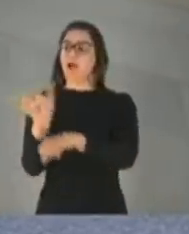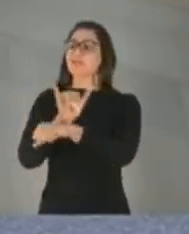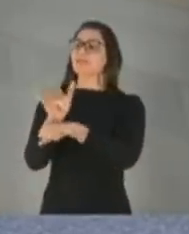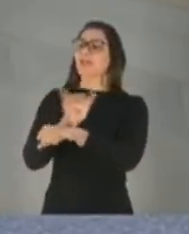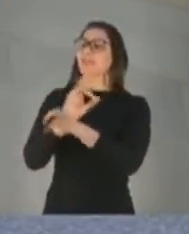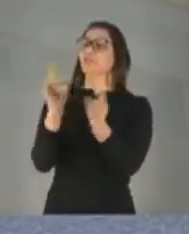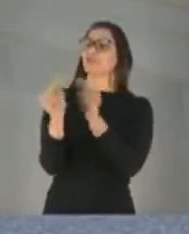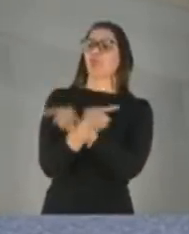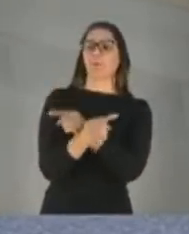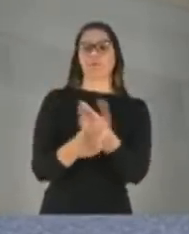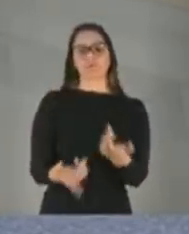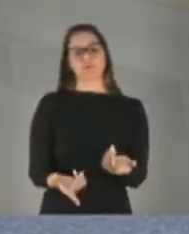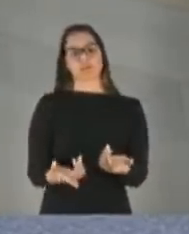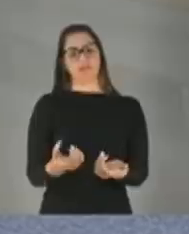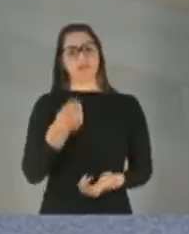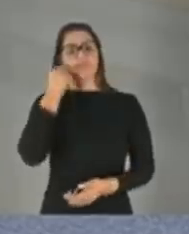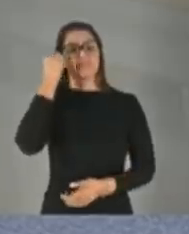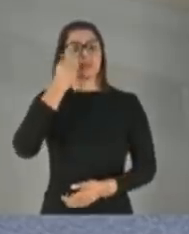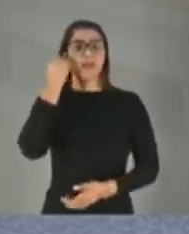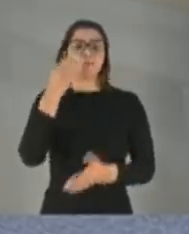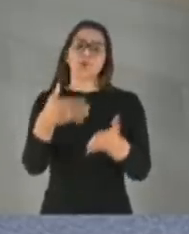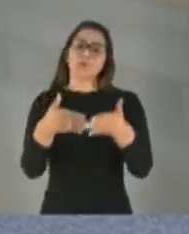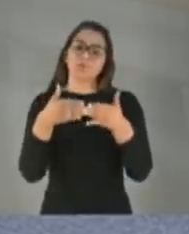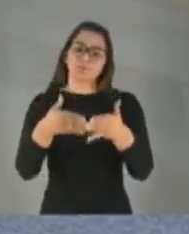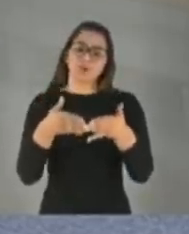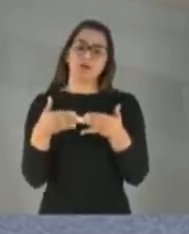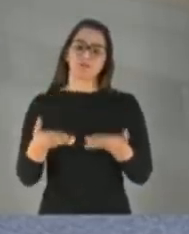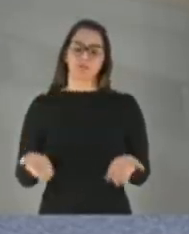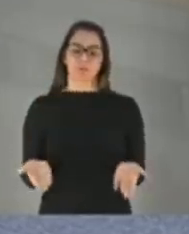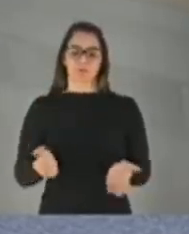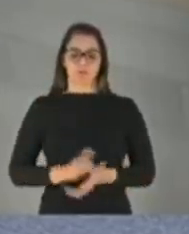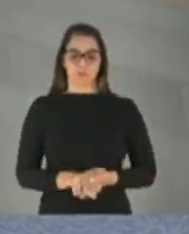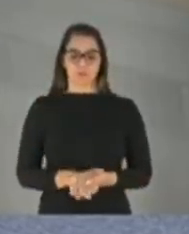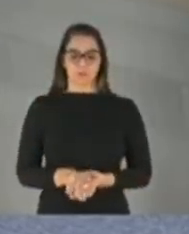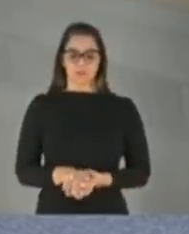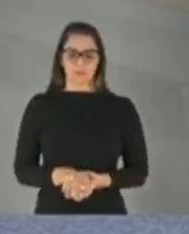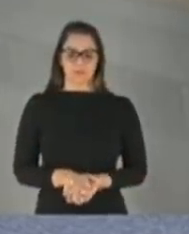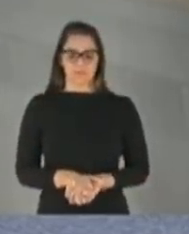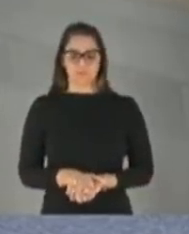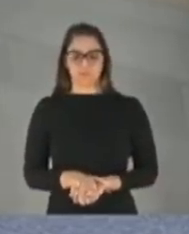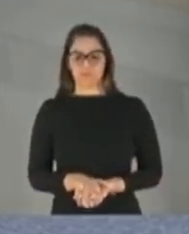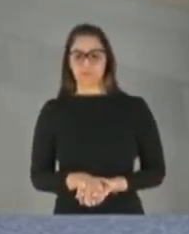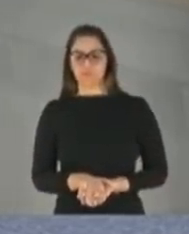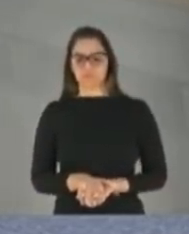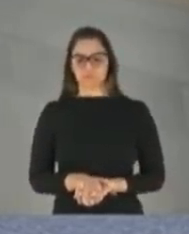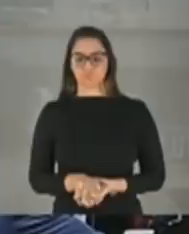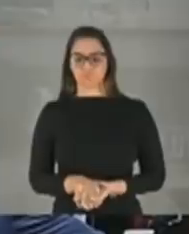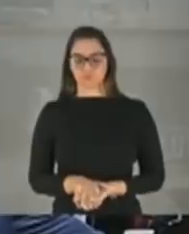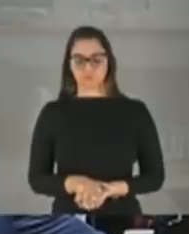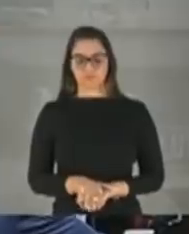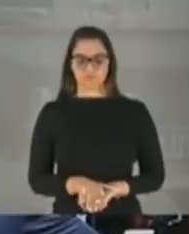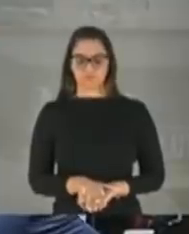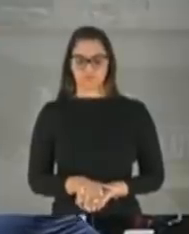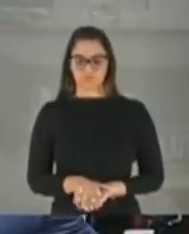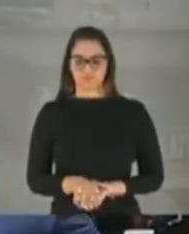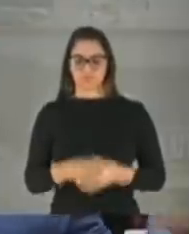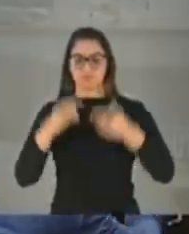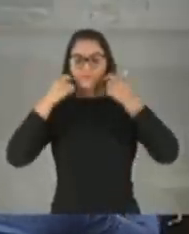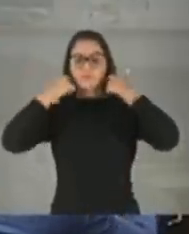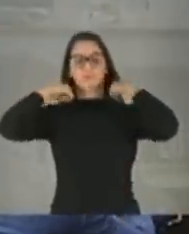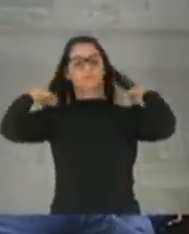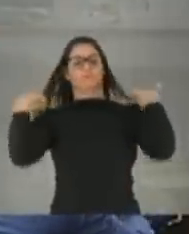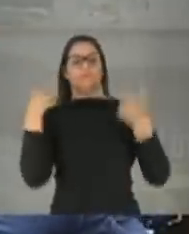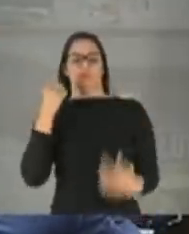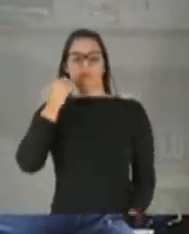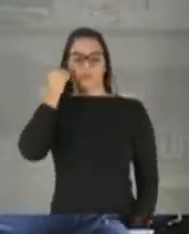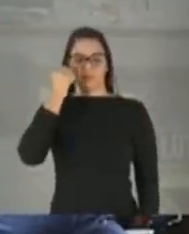bem, Brasil. Senhores senadores. Essa é a oposição. Esse é o grupo de assessor da CPI. assim que eles agem. É assim. Senhor do Marcos